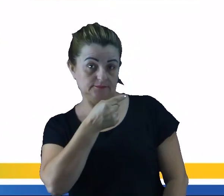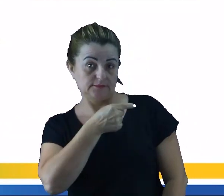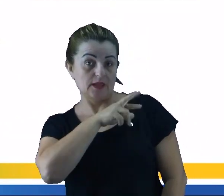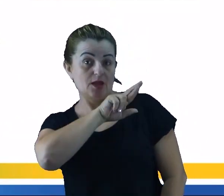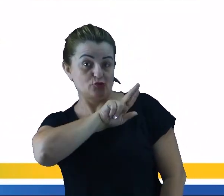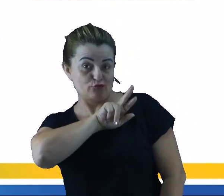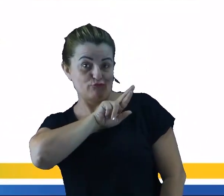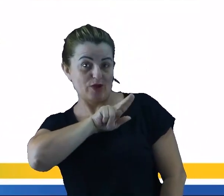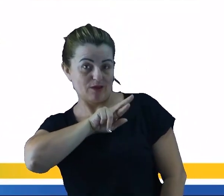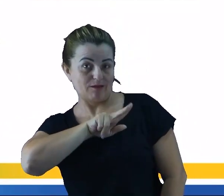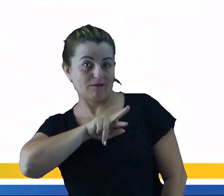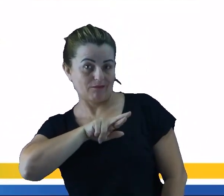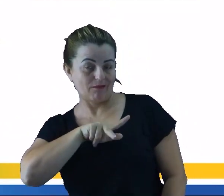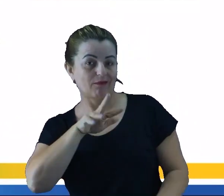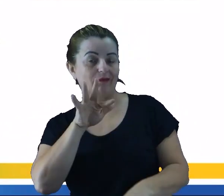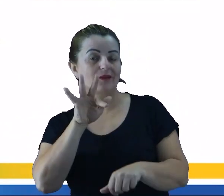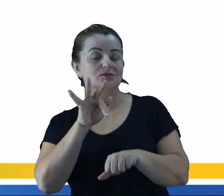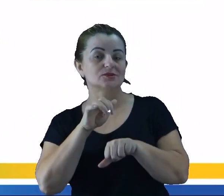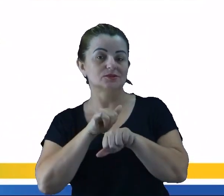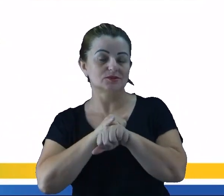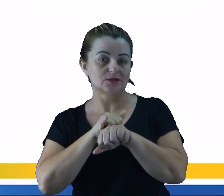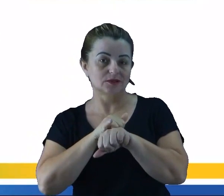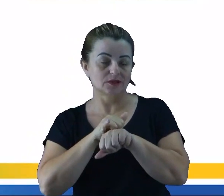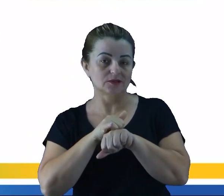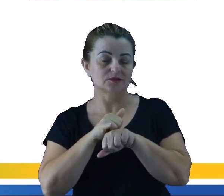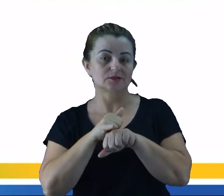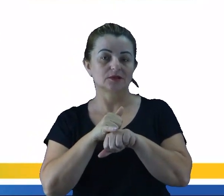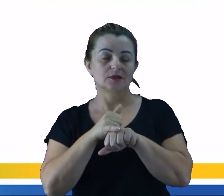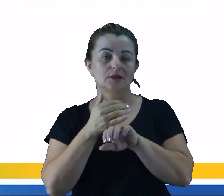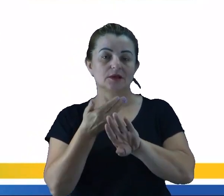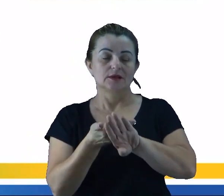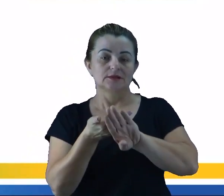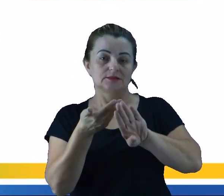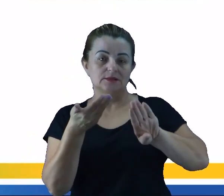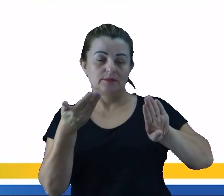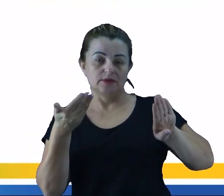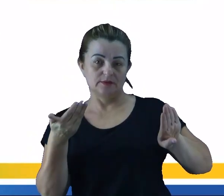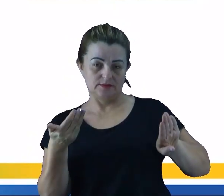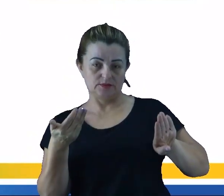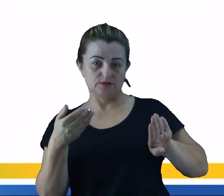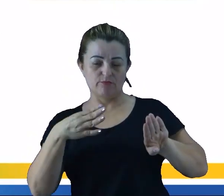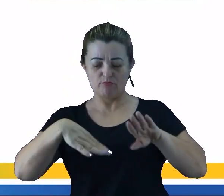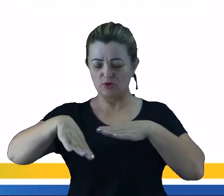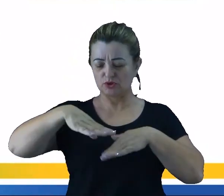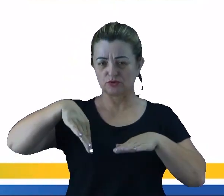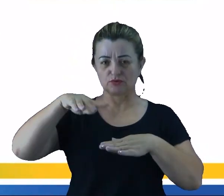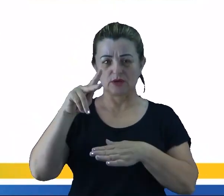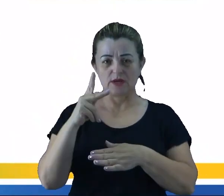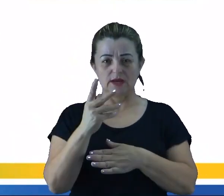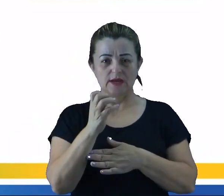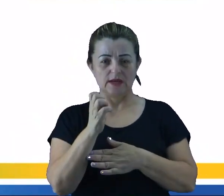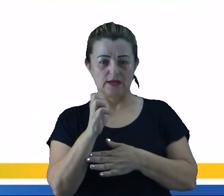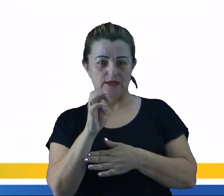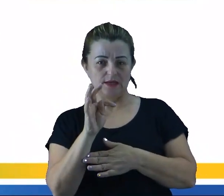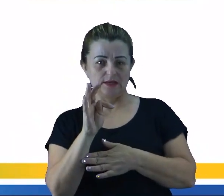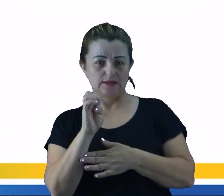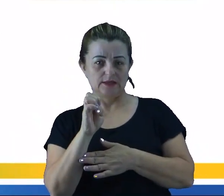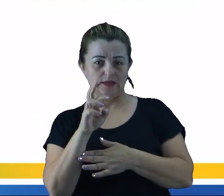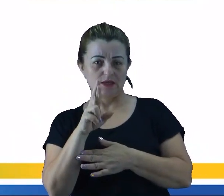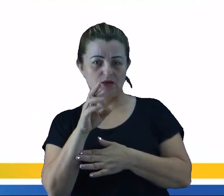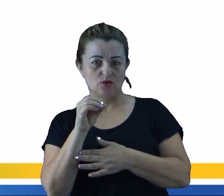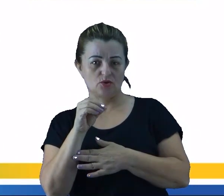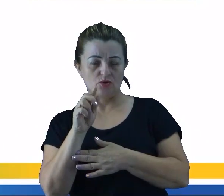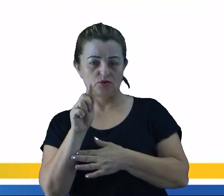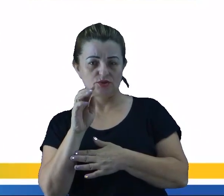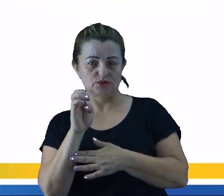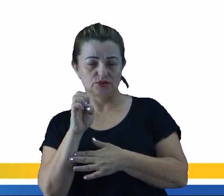vários métodos de separação. Então quando a gente fala de separação de misturas heterogêneas, se forem duas misturas sólidas, por